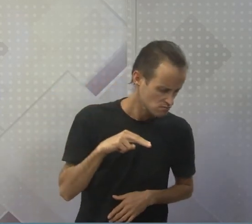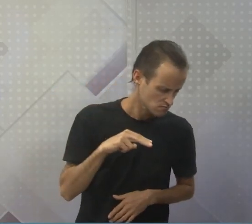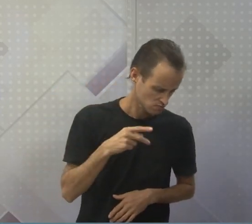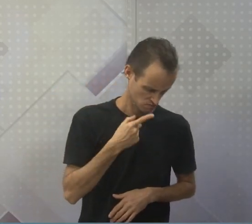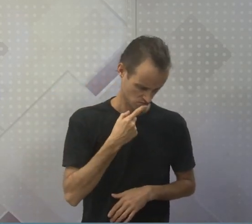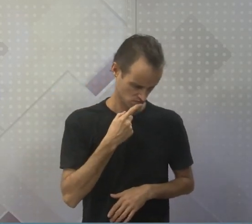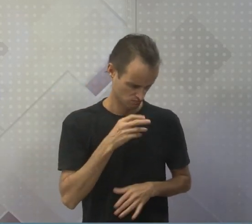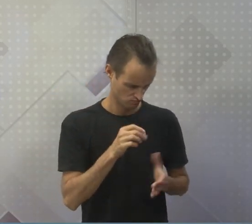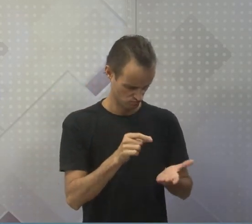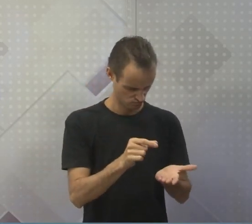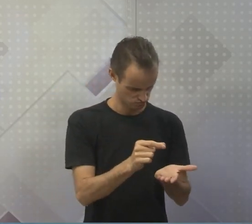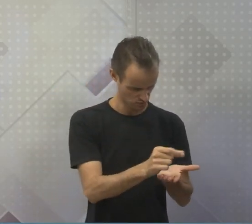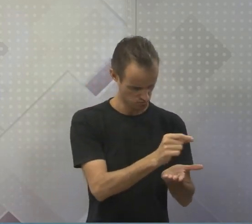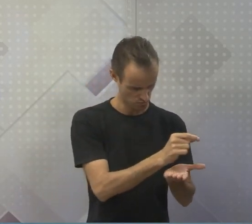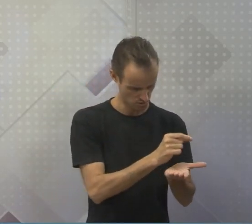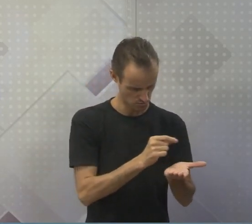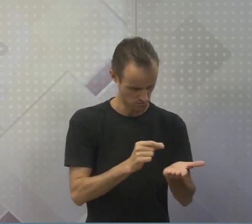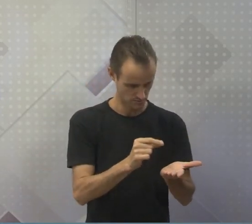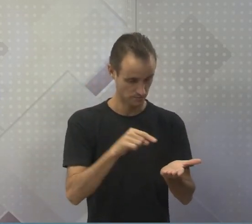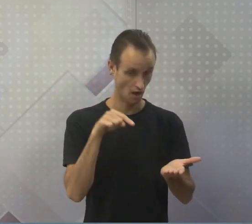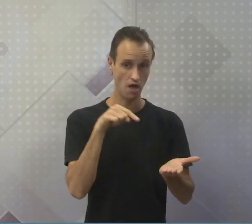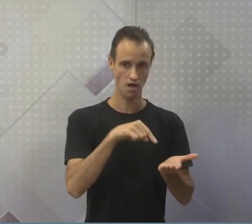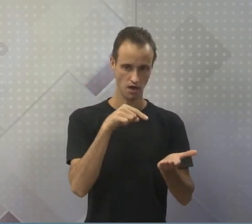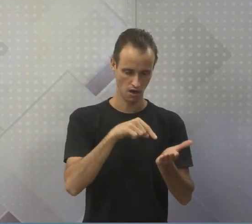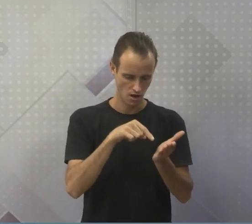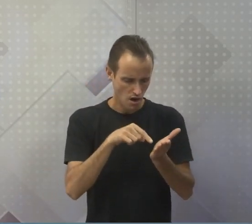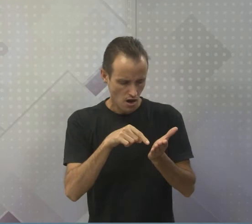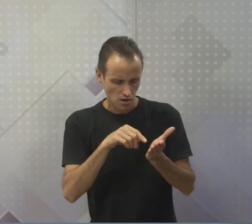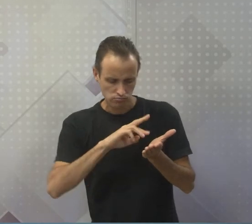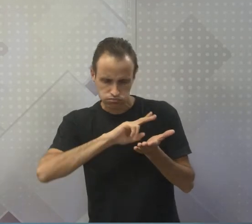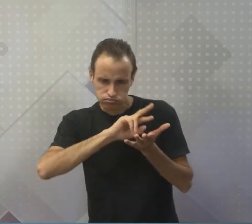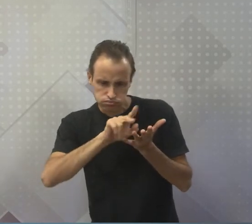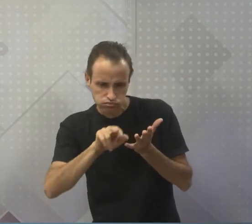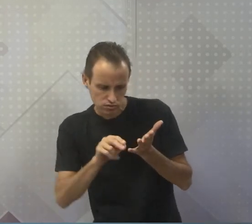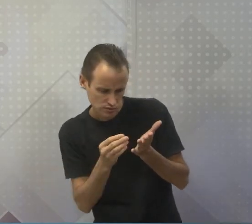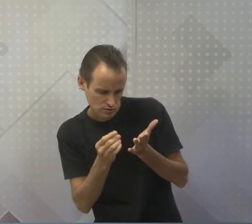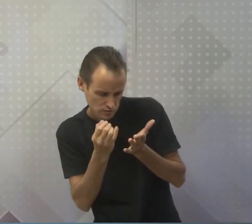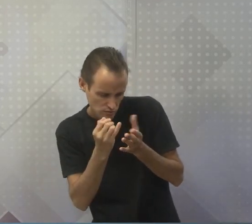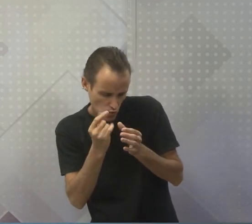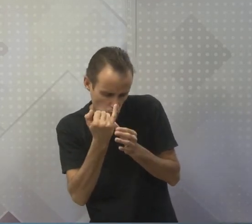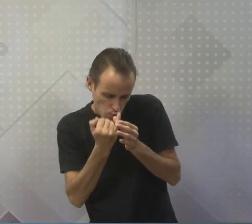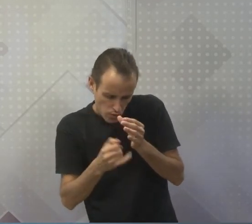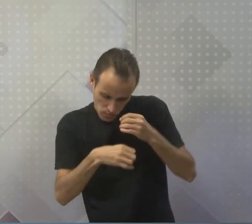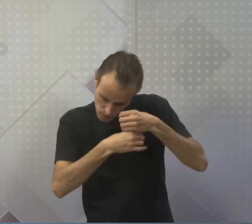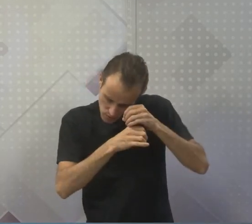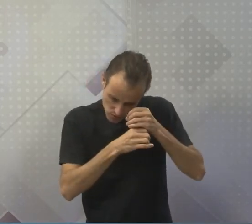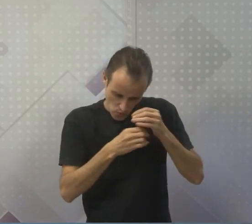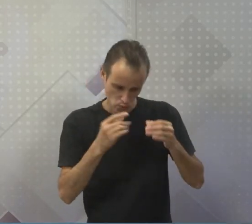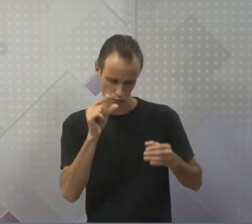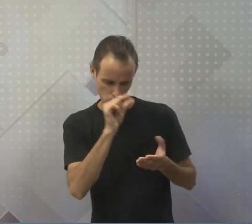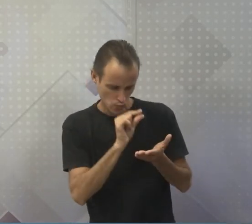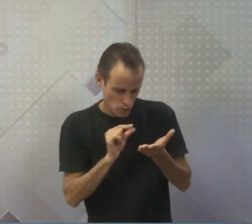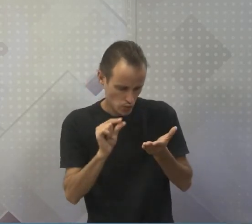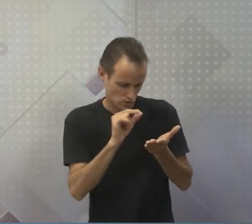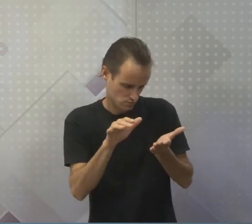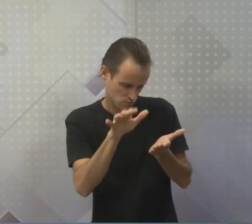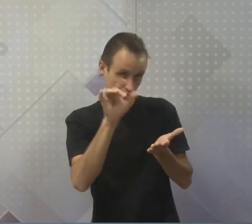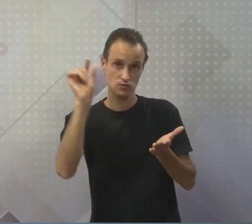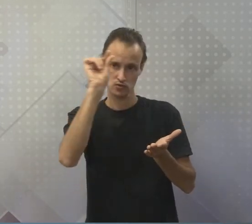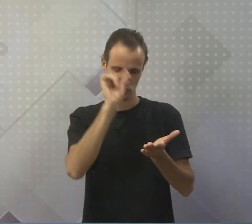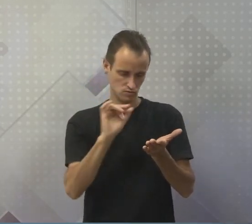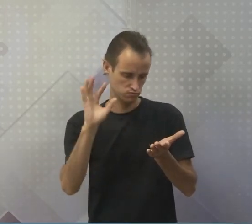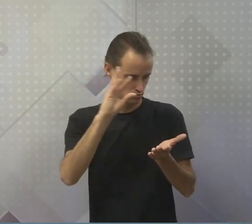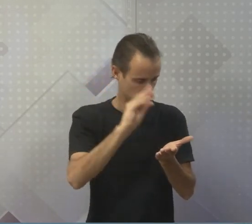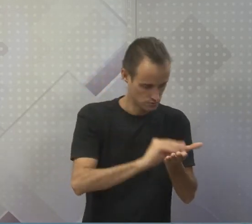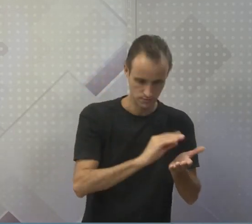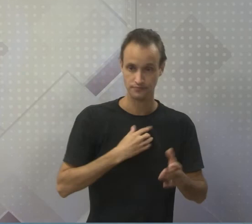pouquinho nas bolinhas. O que é aquilo? Micro-organismo. Mas a sopa é capaz de fazer isso? Não. Os micro-organismos que estão no ar. Um